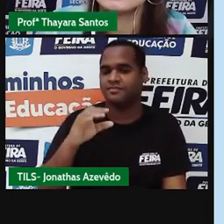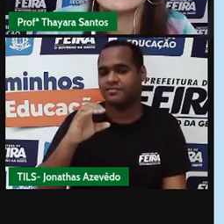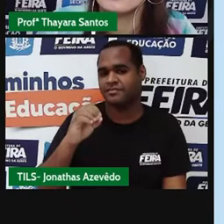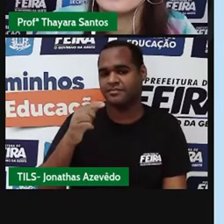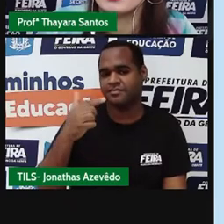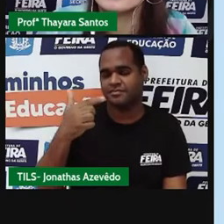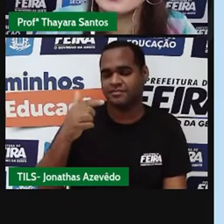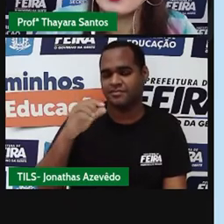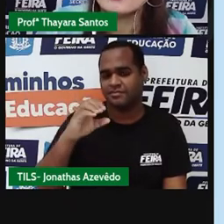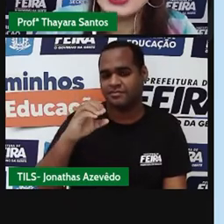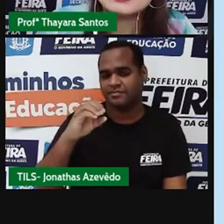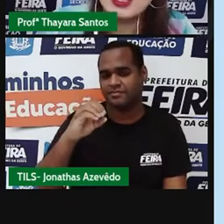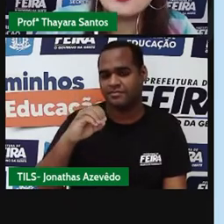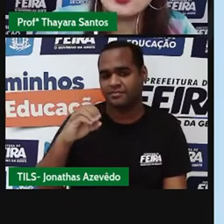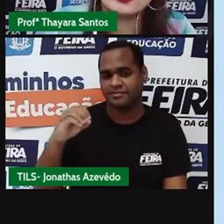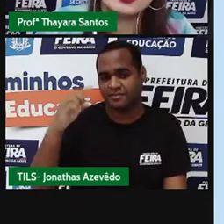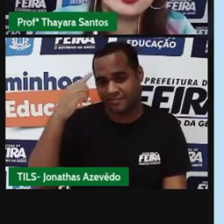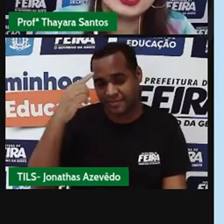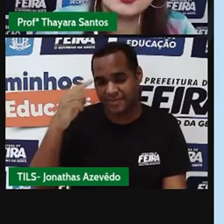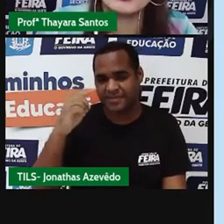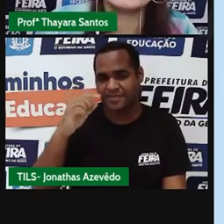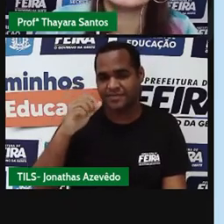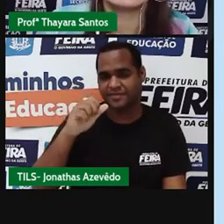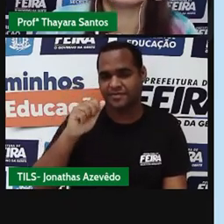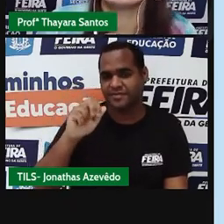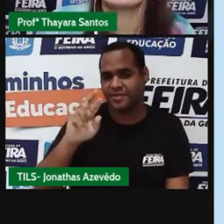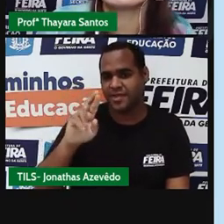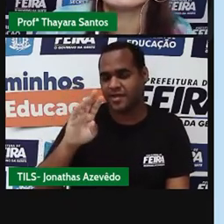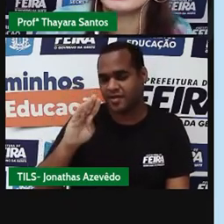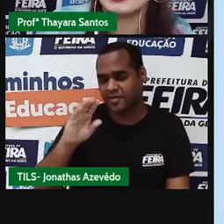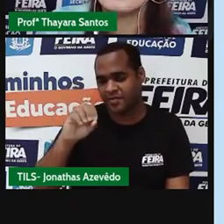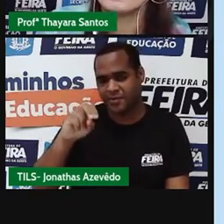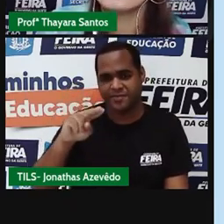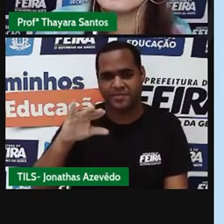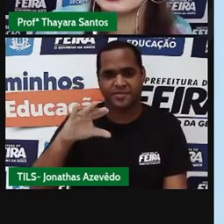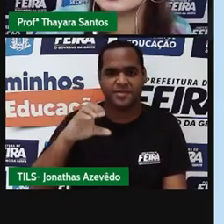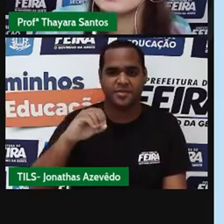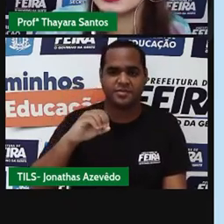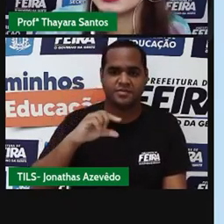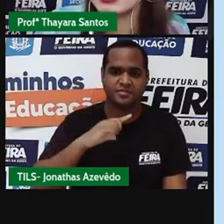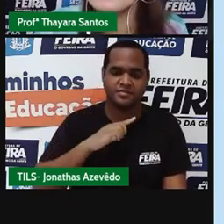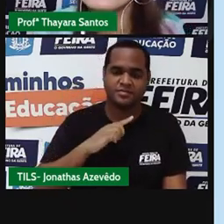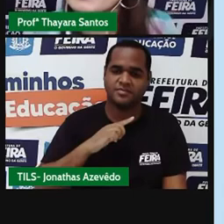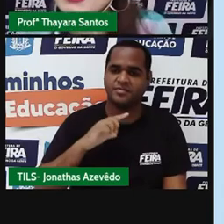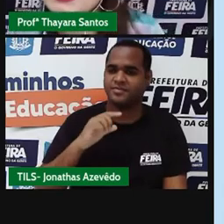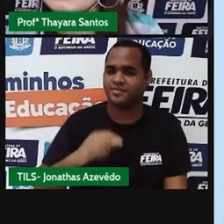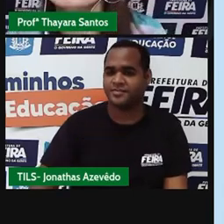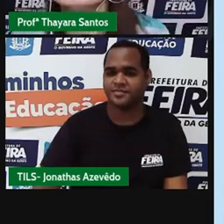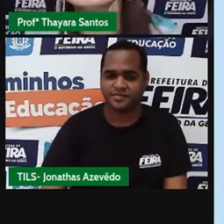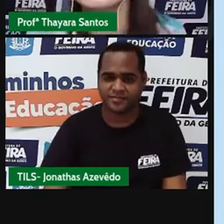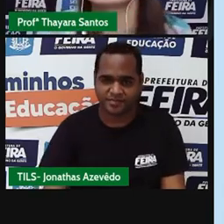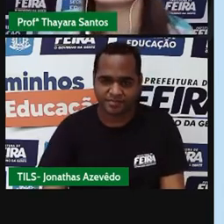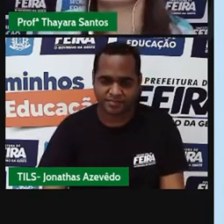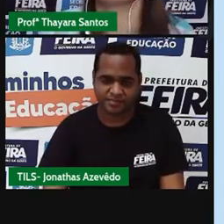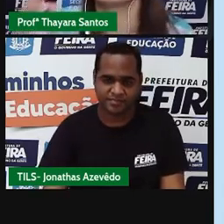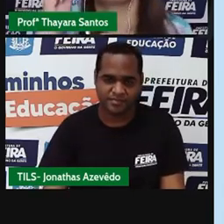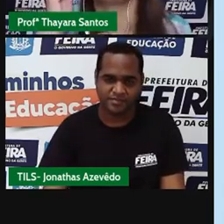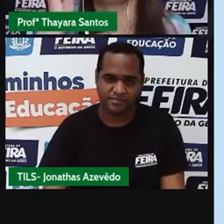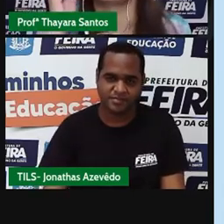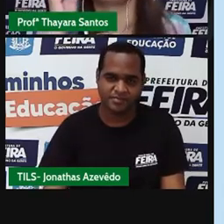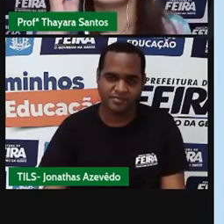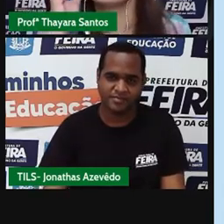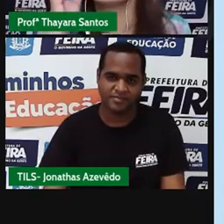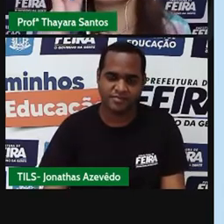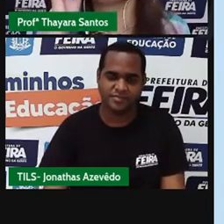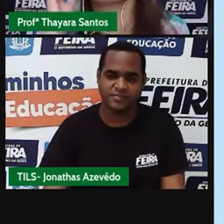está dizendo que eu formei o gás carbônico, que também é conhecido como dióxido de carbono. Vou arrastar para cá. E nesse caso, a gente tem uma